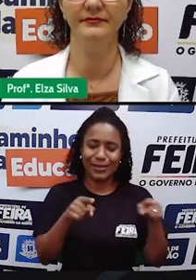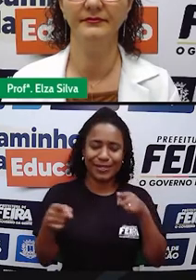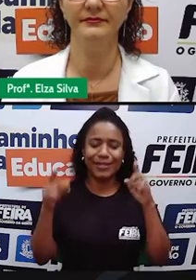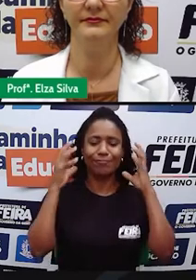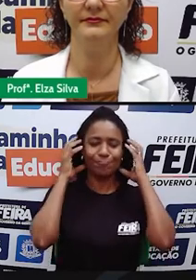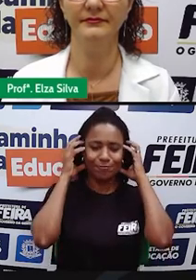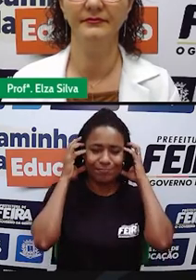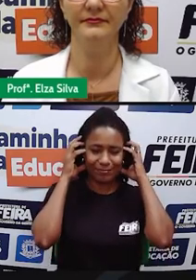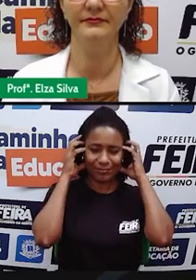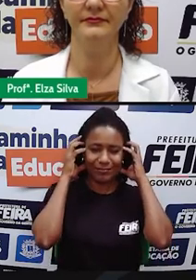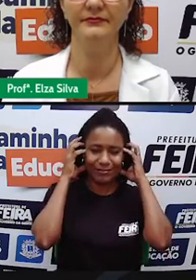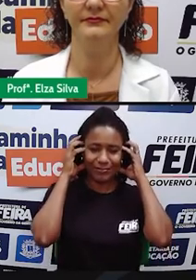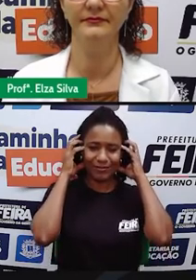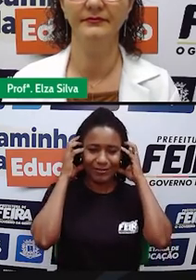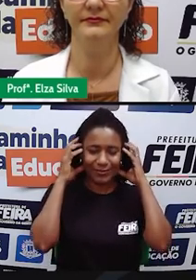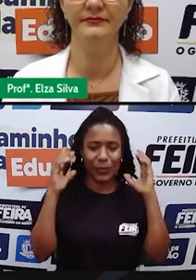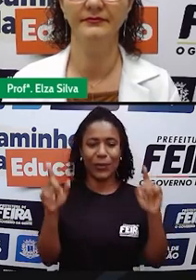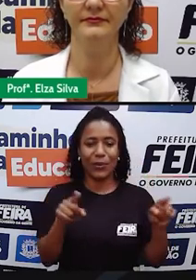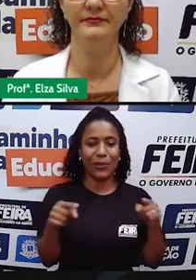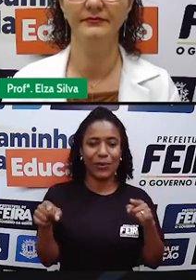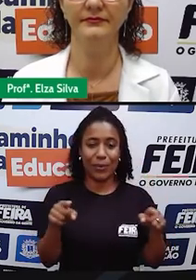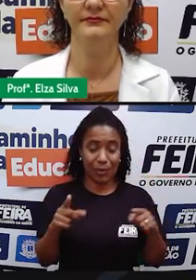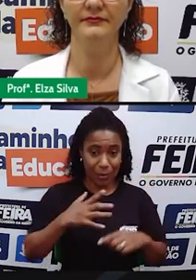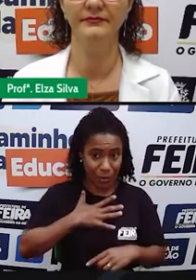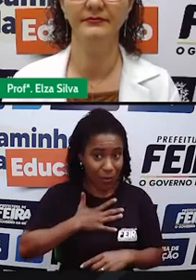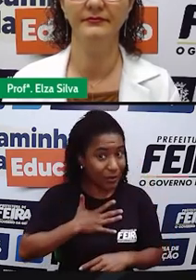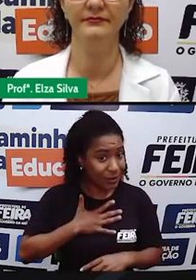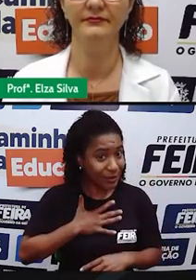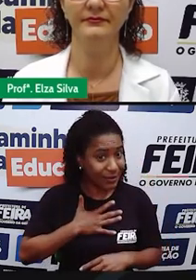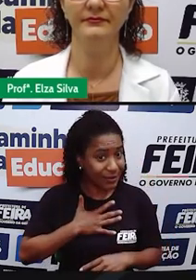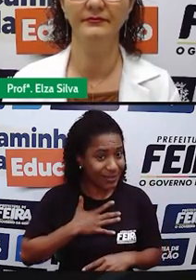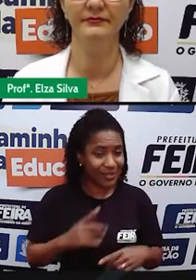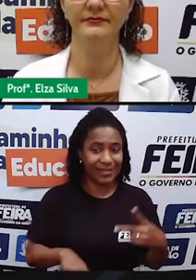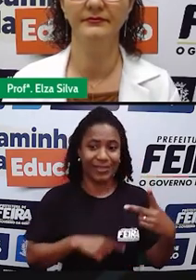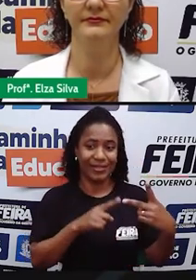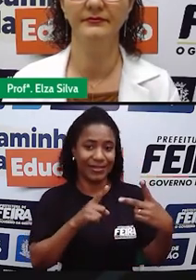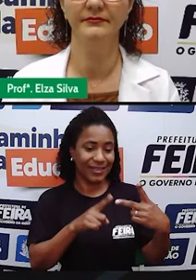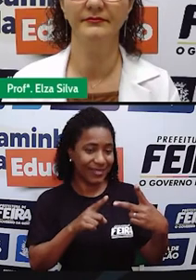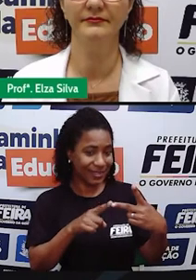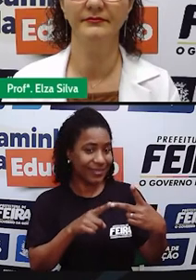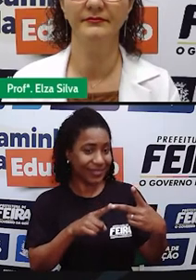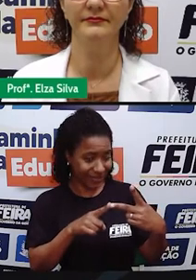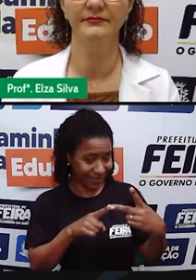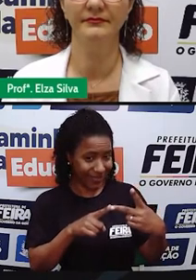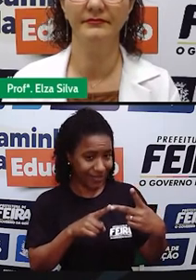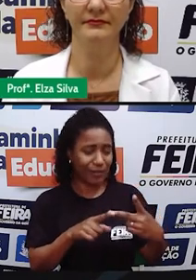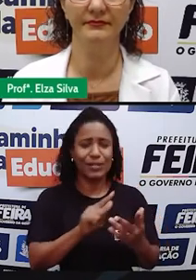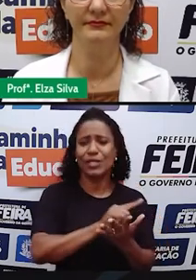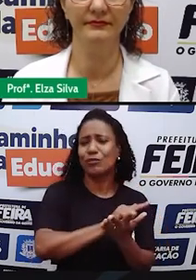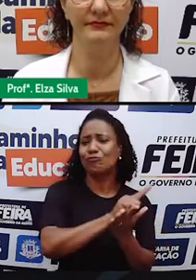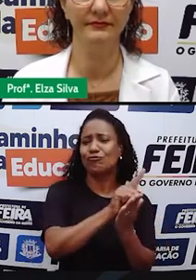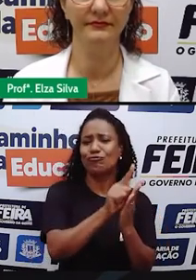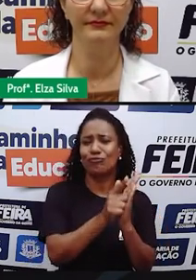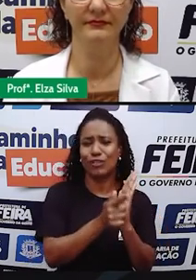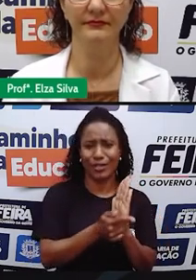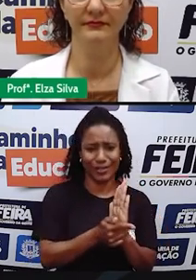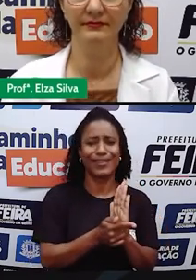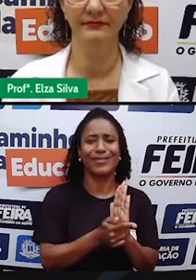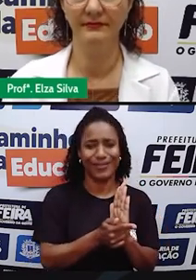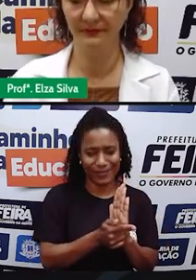And, what's your favorite music genre? Qual é o seu gênero favorito